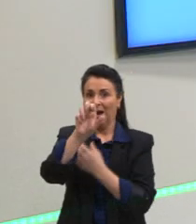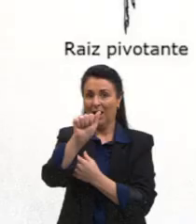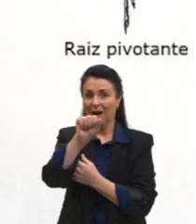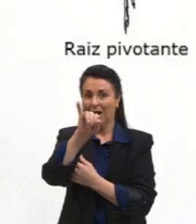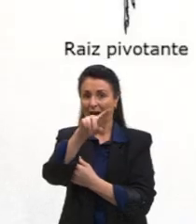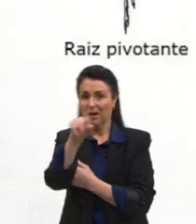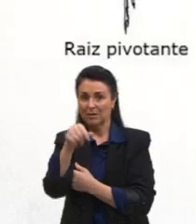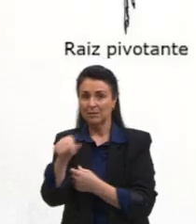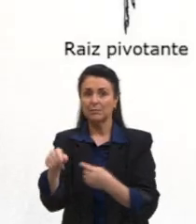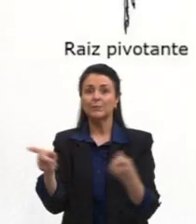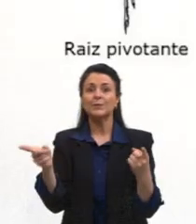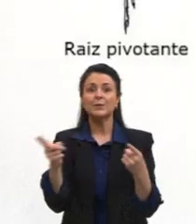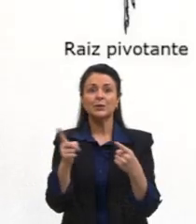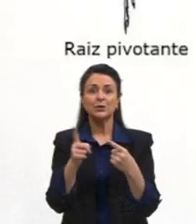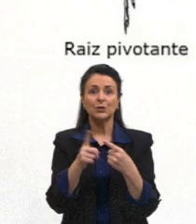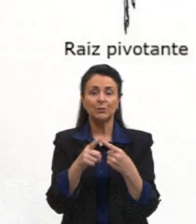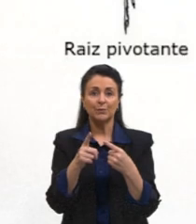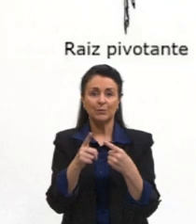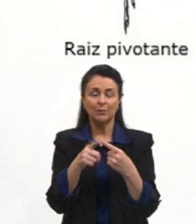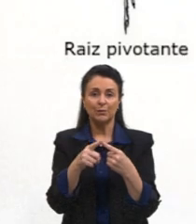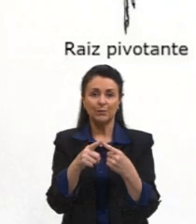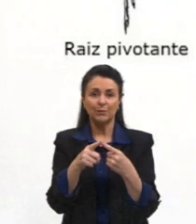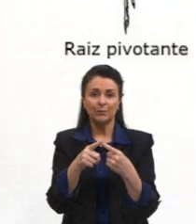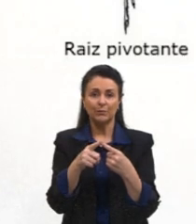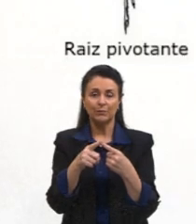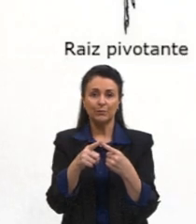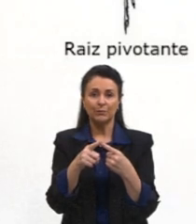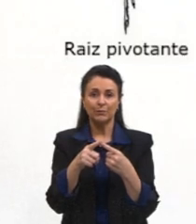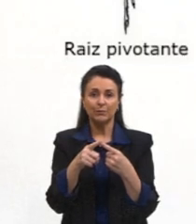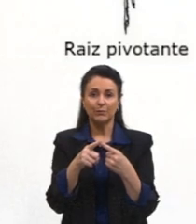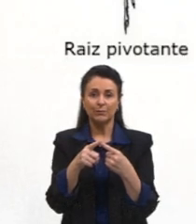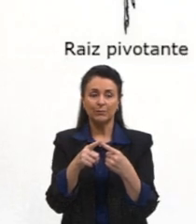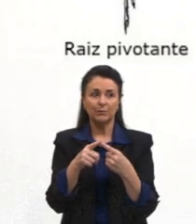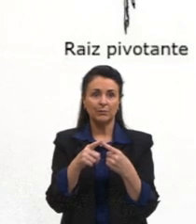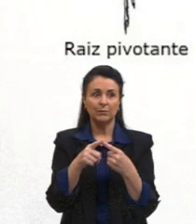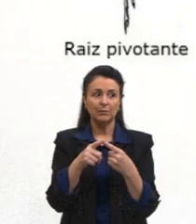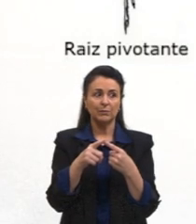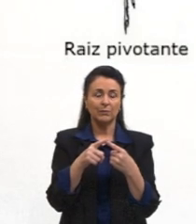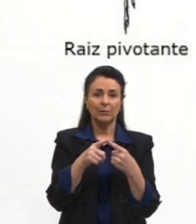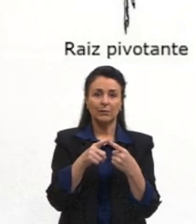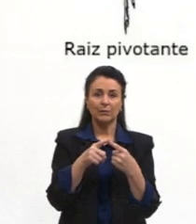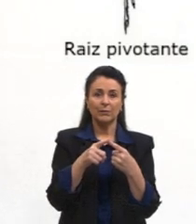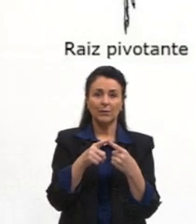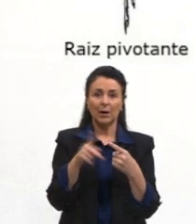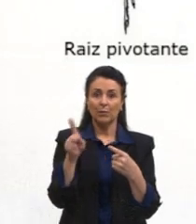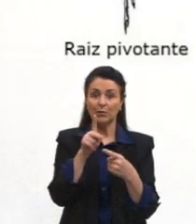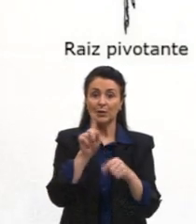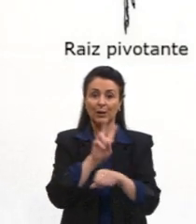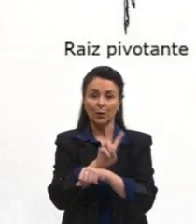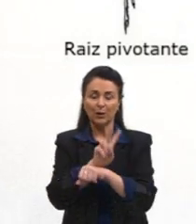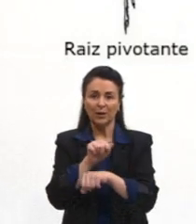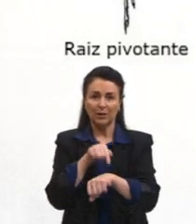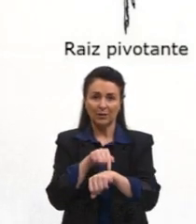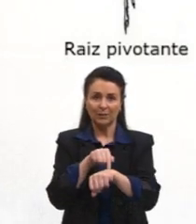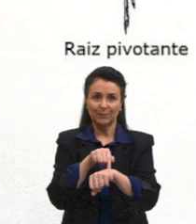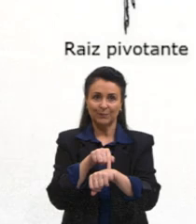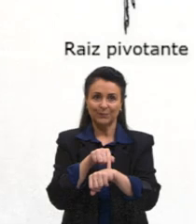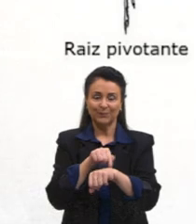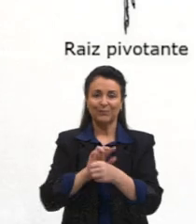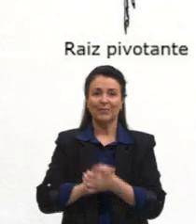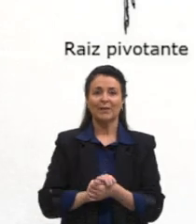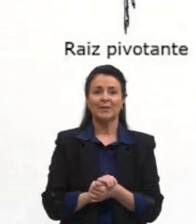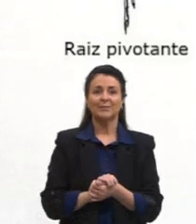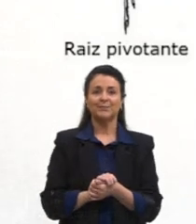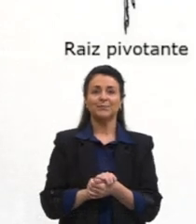Tipos de raízes, né? Gente, eu estou sem tempo, tá tranquilo? Então, tá. Tipos de